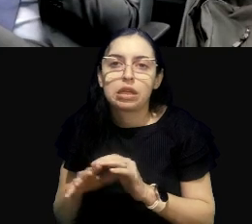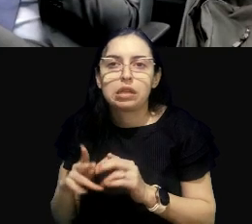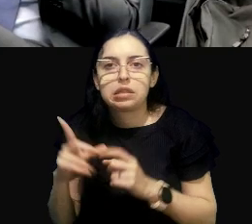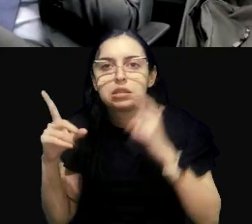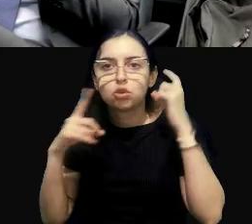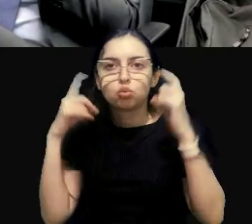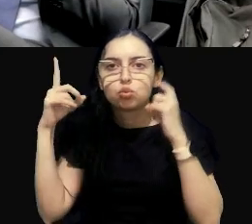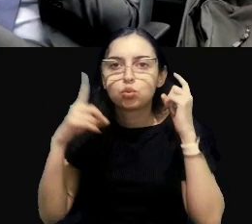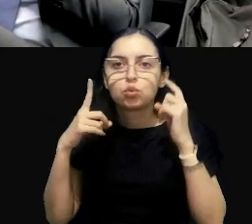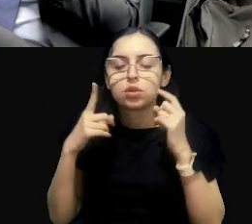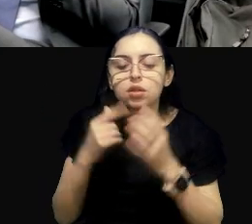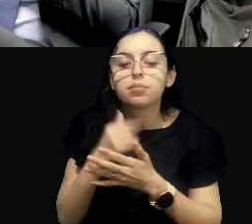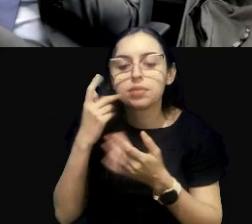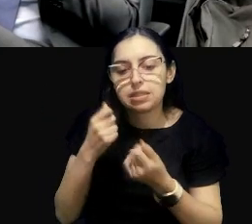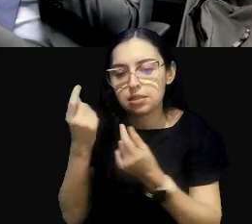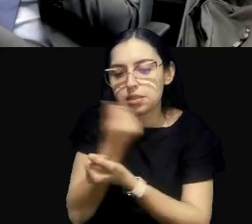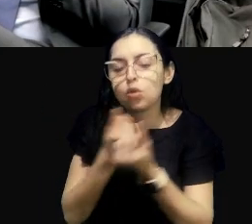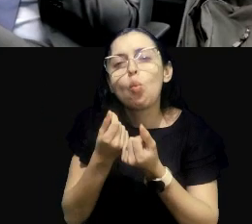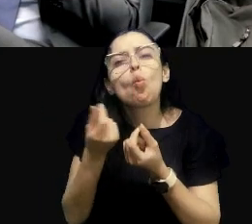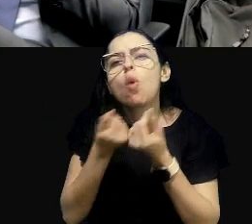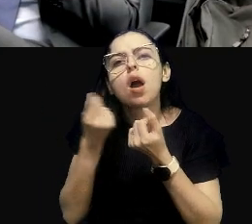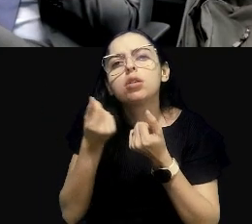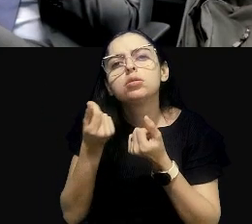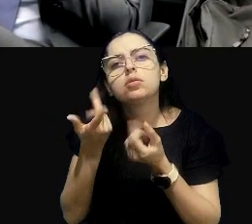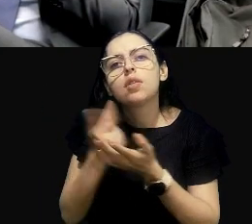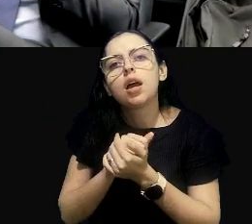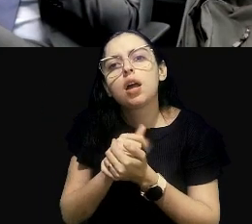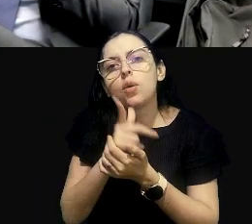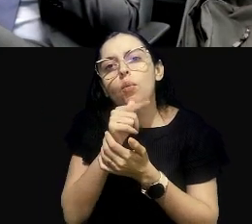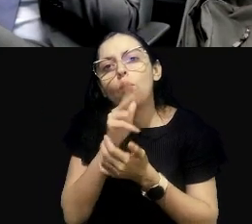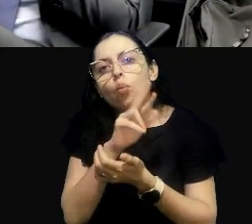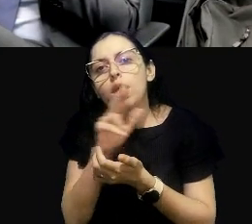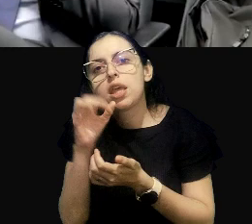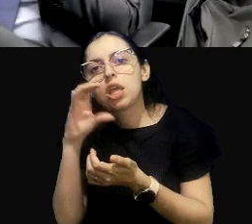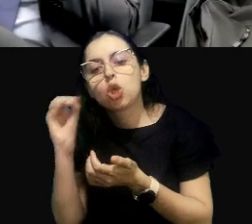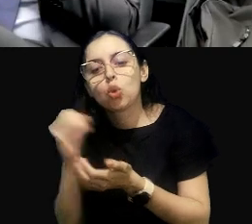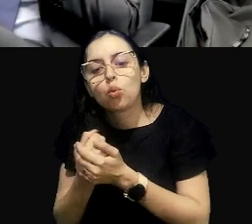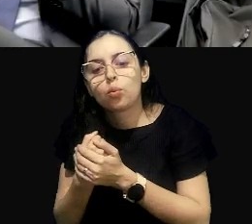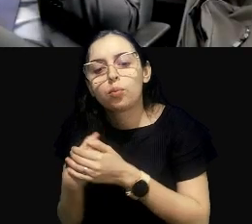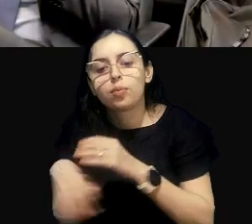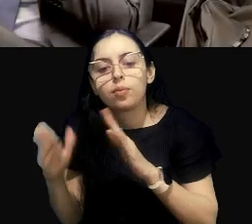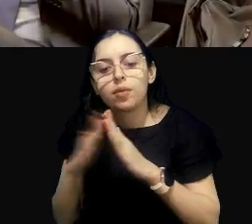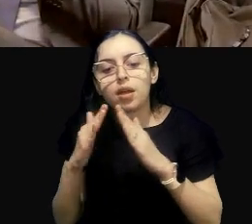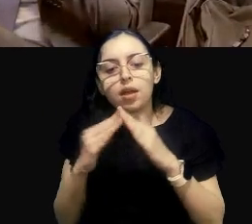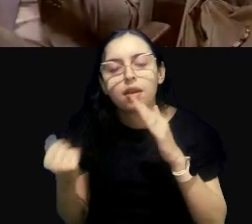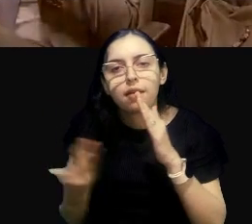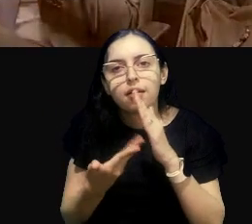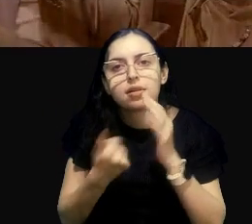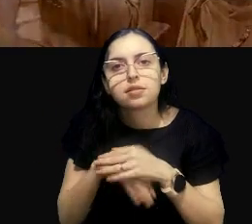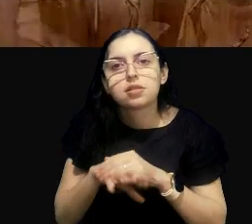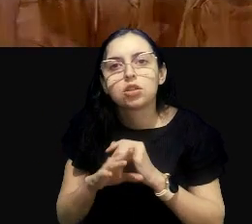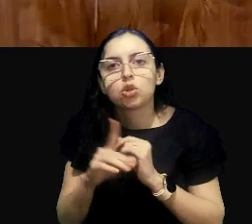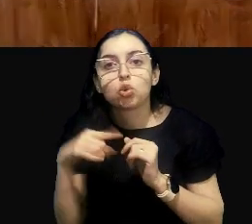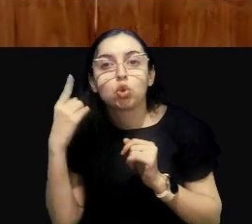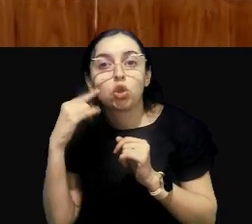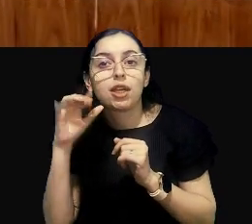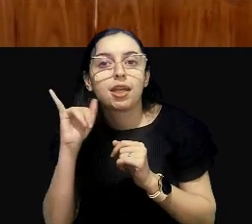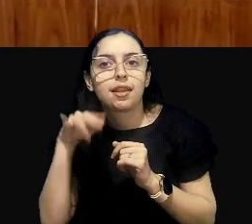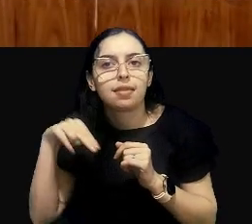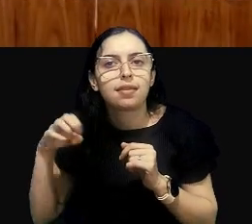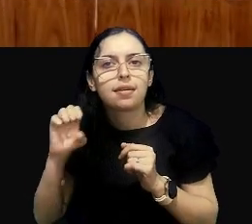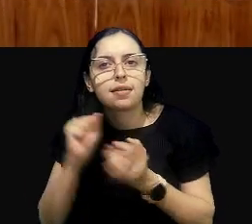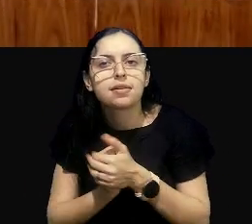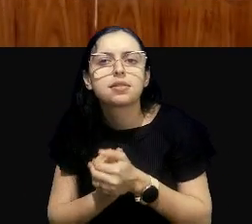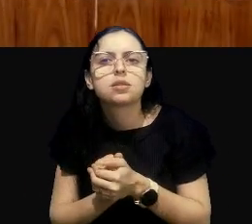monetizar isso, mas quanto vale a gente ter um rio em Campos do Jordão, perto da casa da doutora Inês, quanto que valeria para as